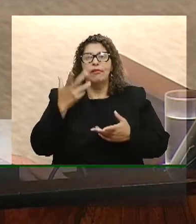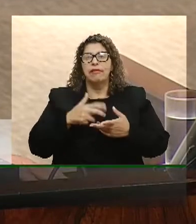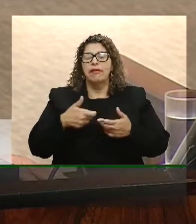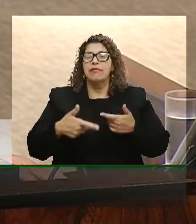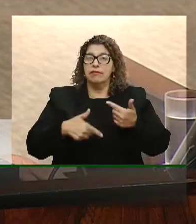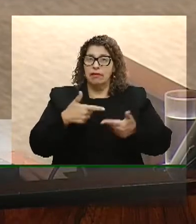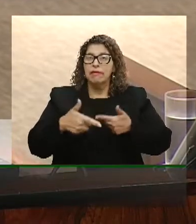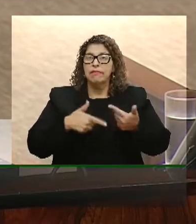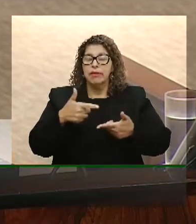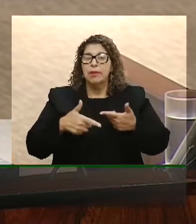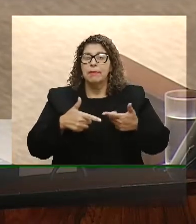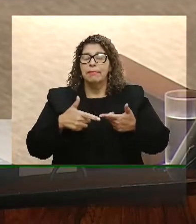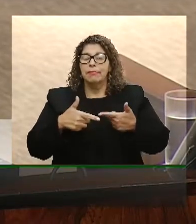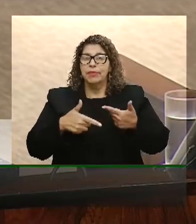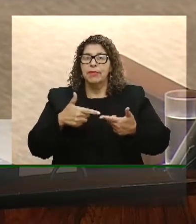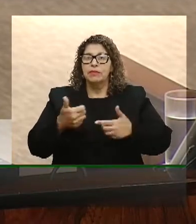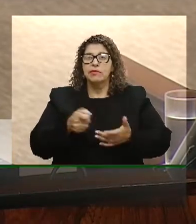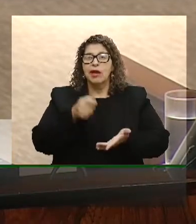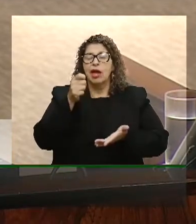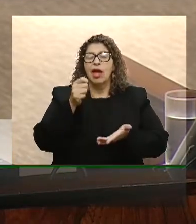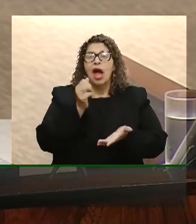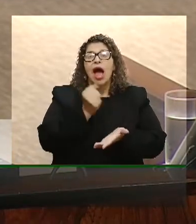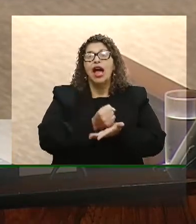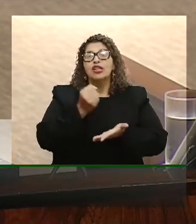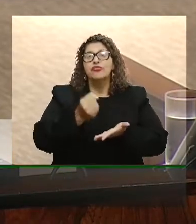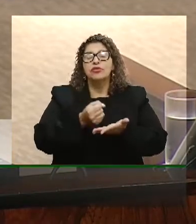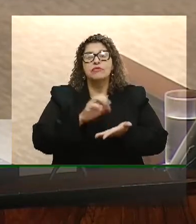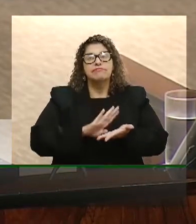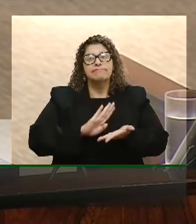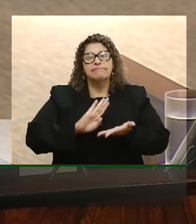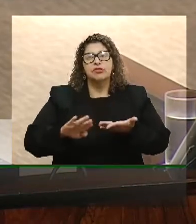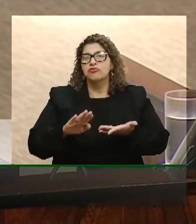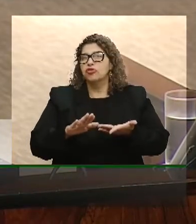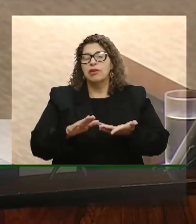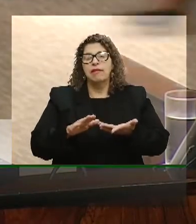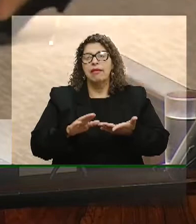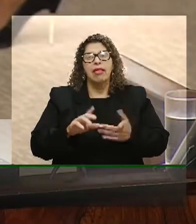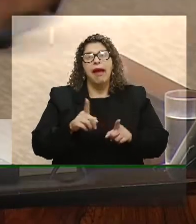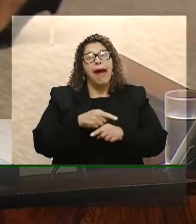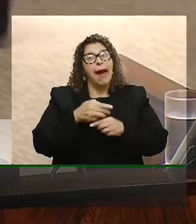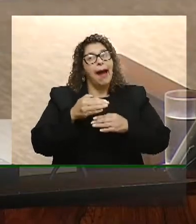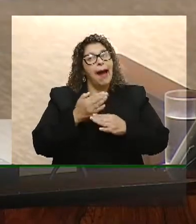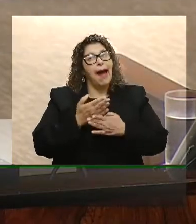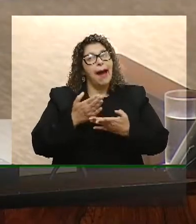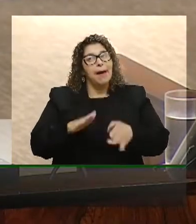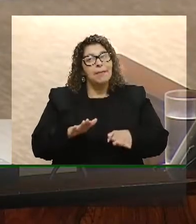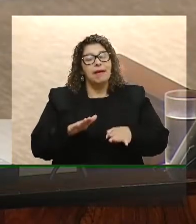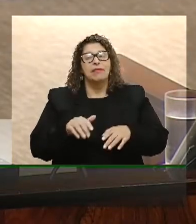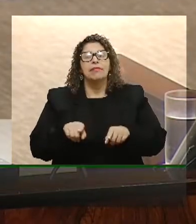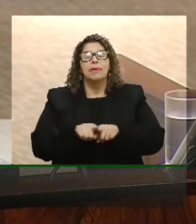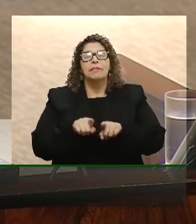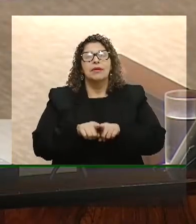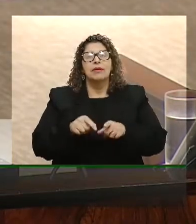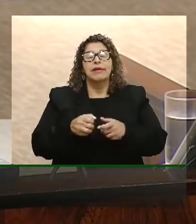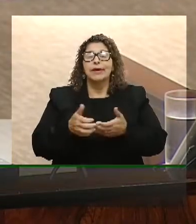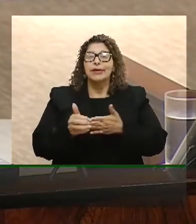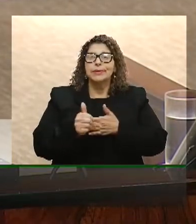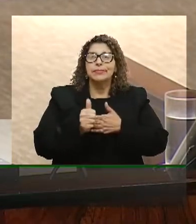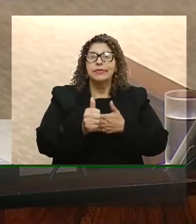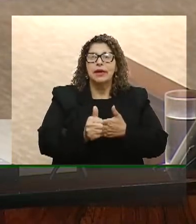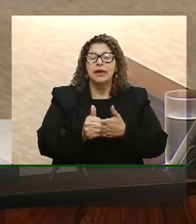profissionais revogados e, consequentemente, menor proteção nos seus direitos do trabalho. Então, segue